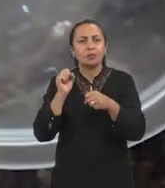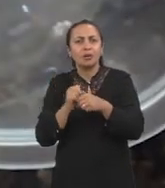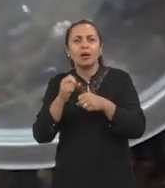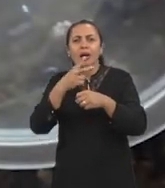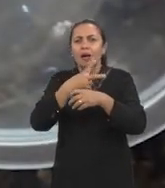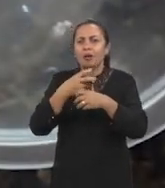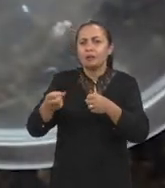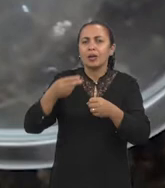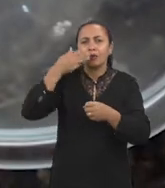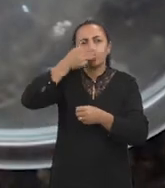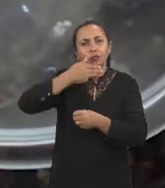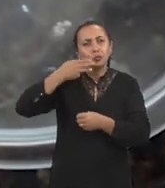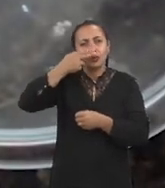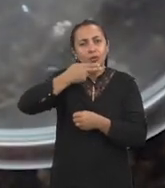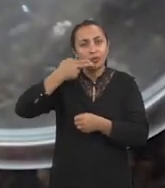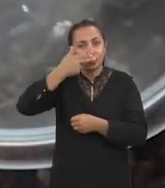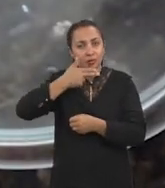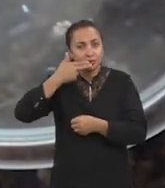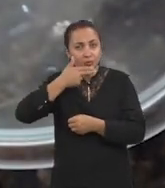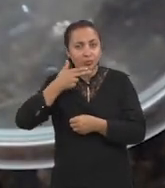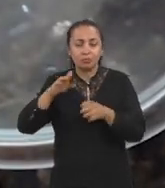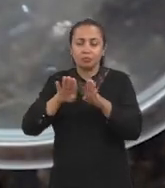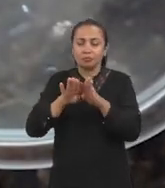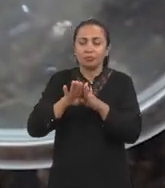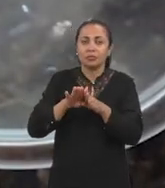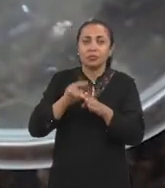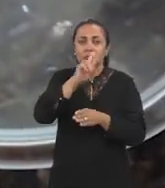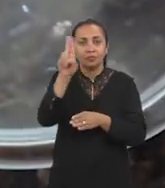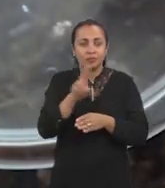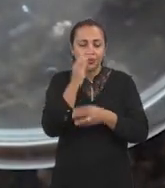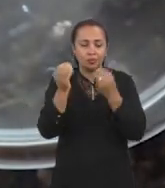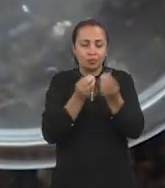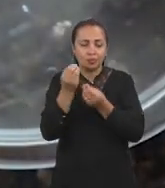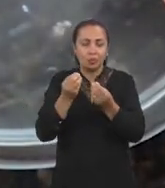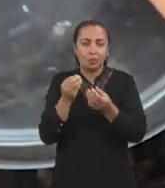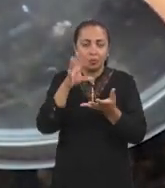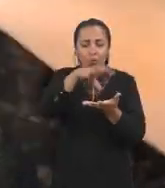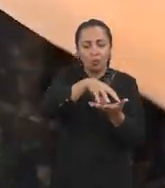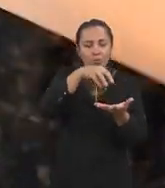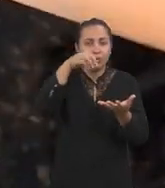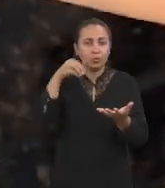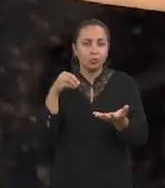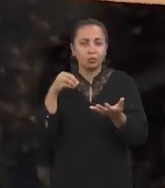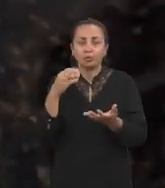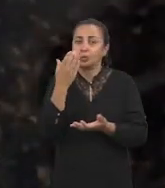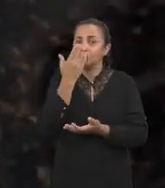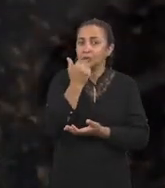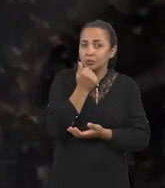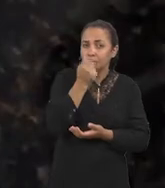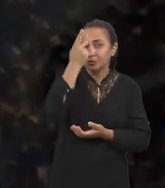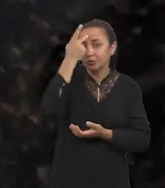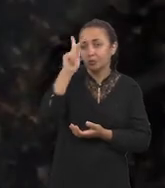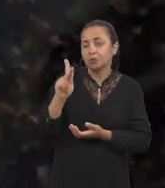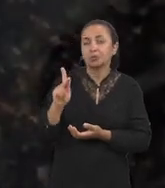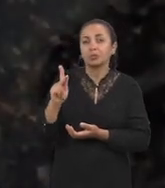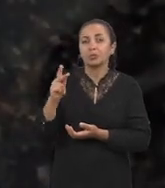nutrientes, e é utilizada, então, a Kombucha como uma fonte de alimento natural,